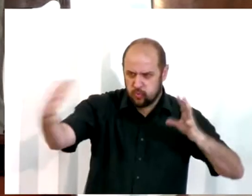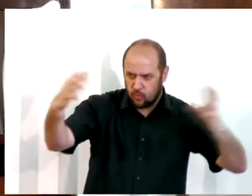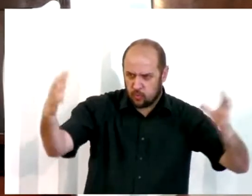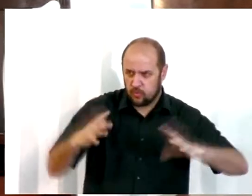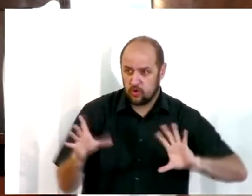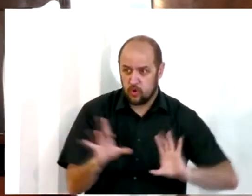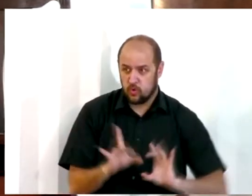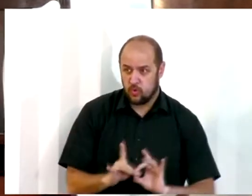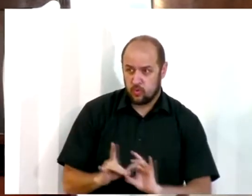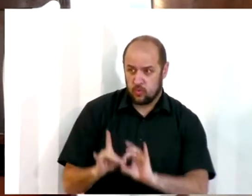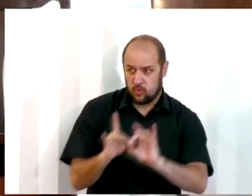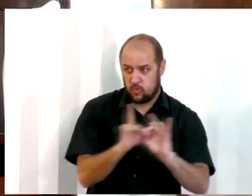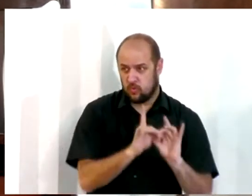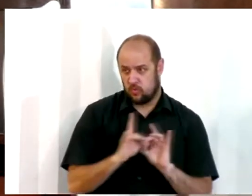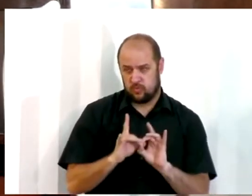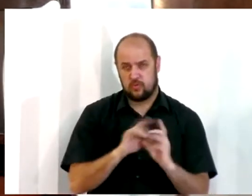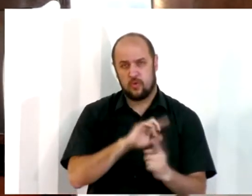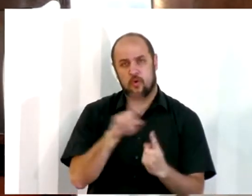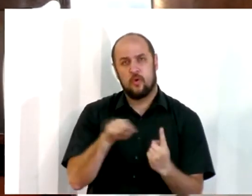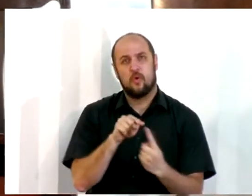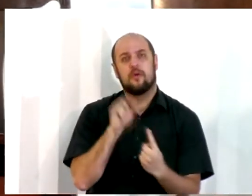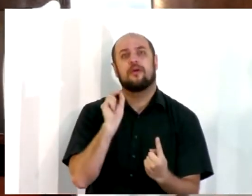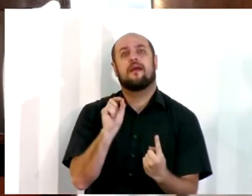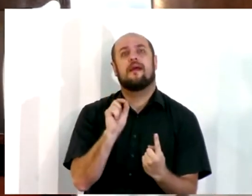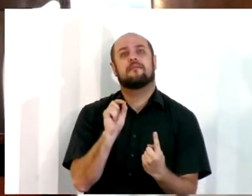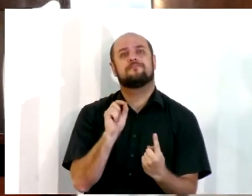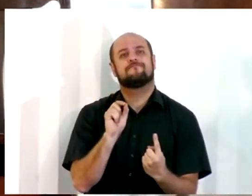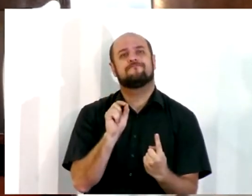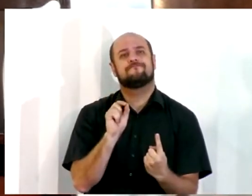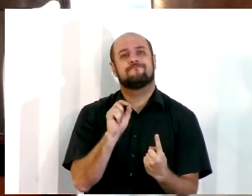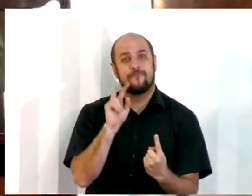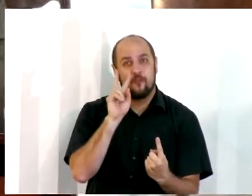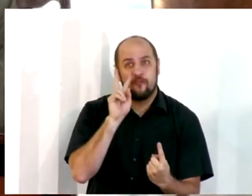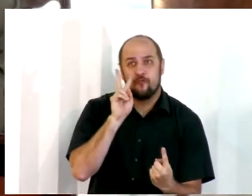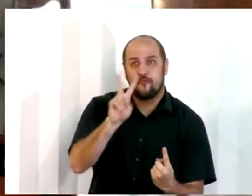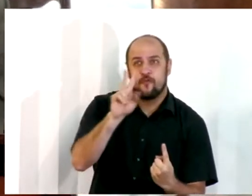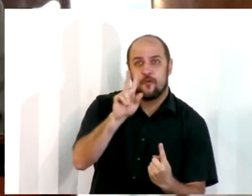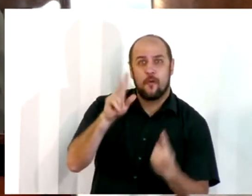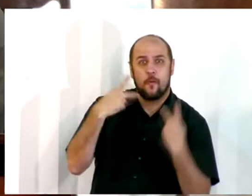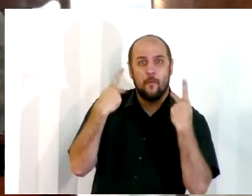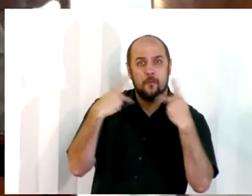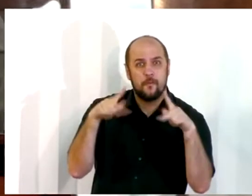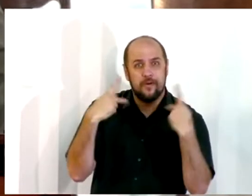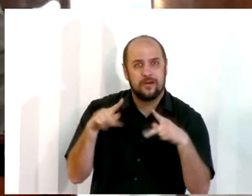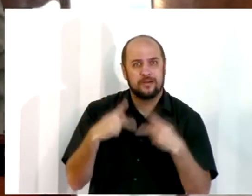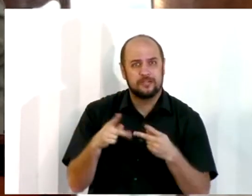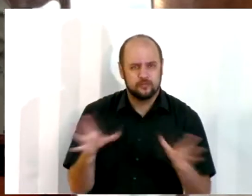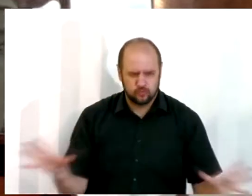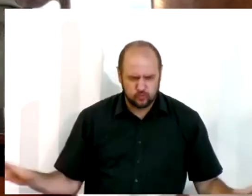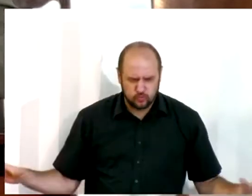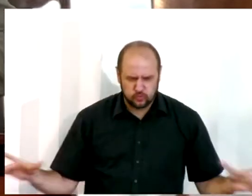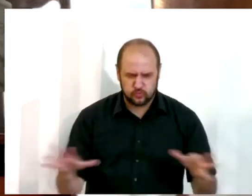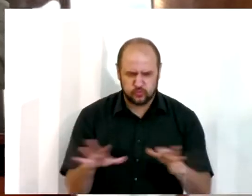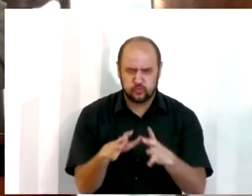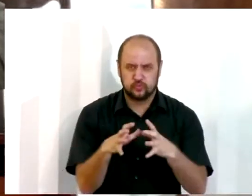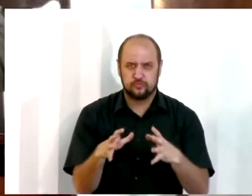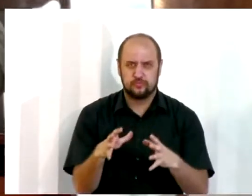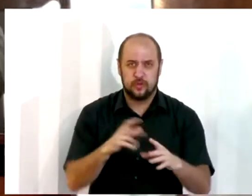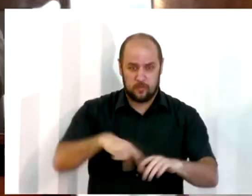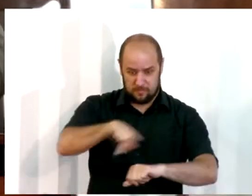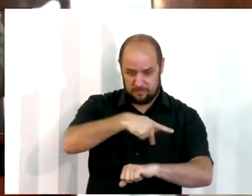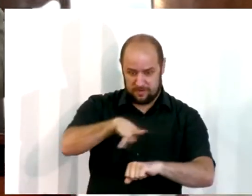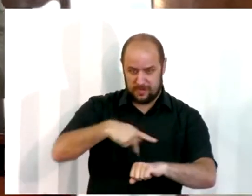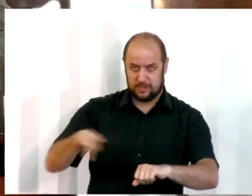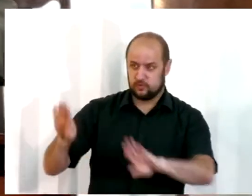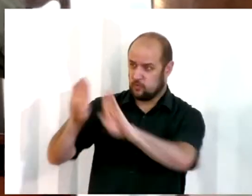unidade. O propósito era o quê? Ouvir a palavra. E eles se reúnem como um só homem na praça, diante da porta